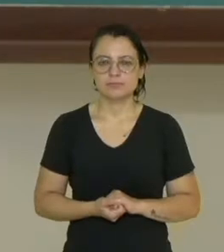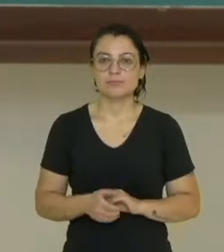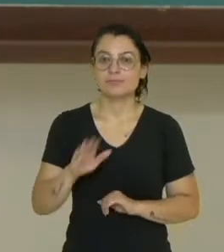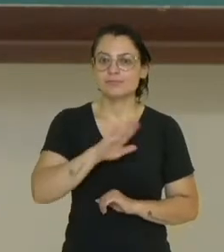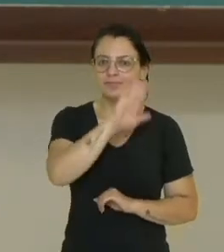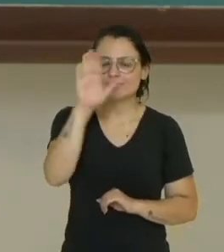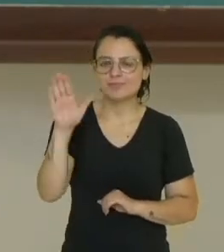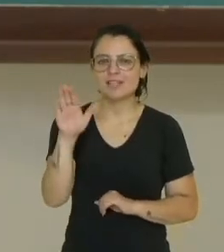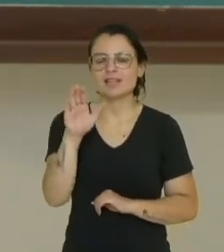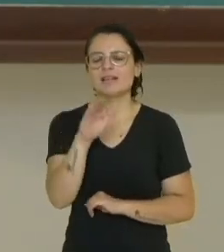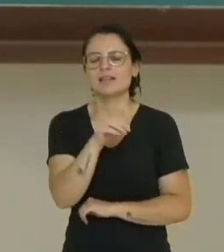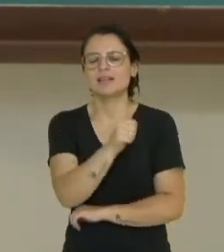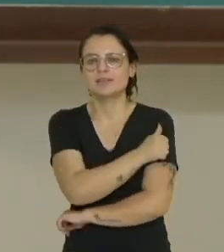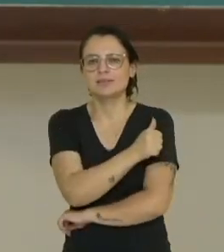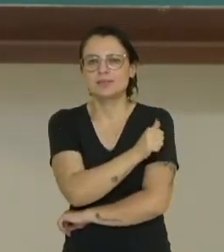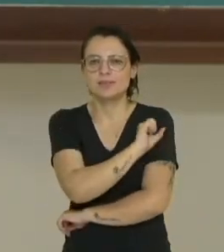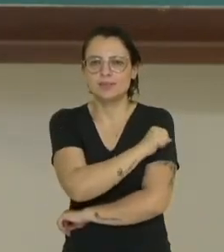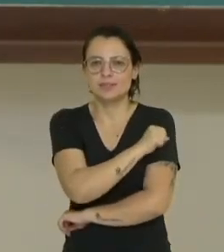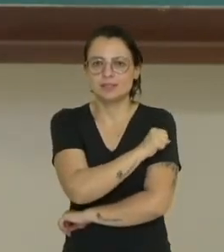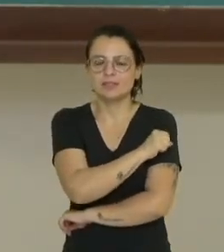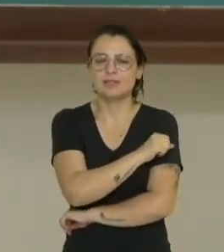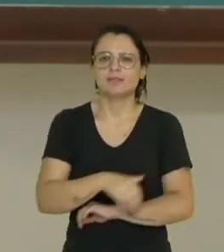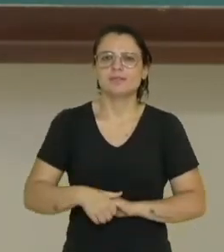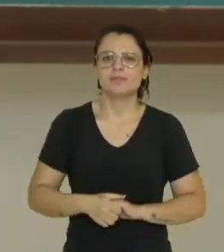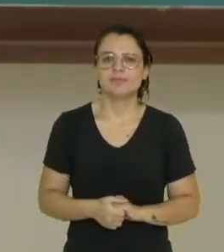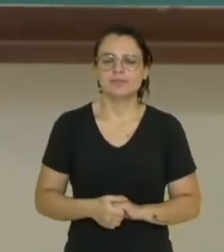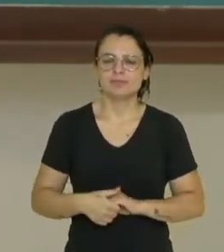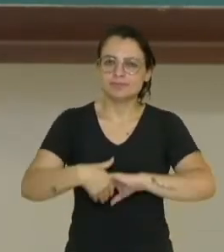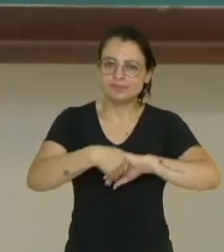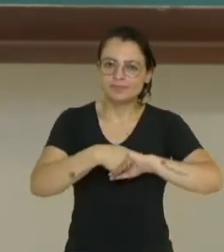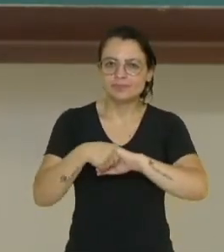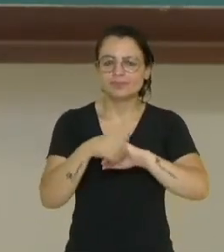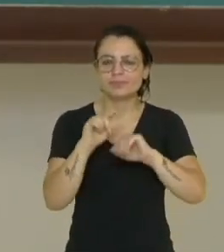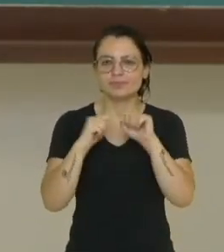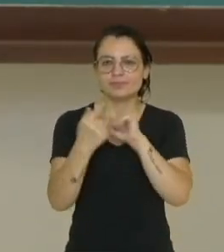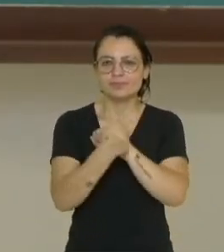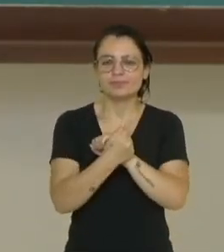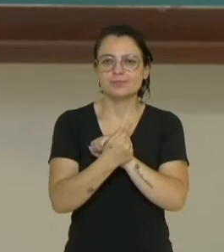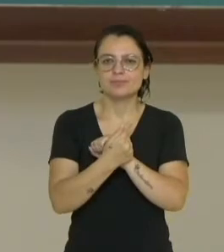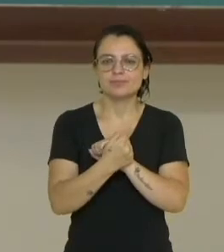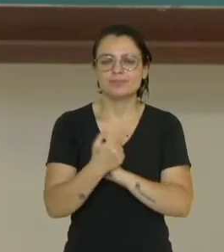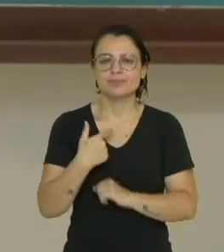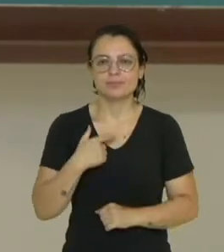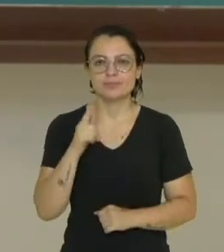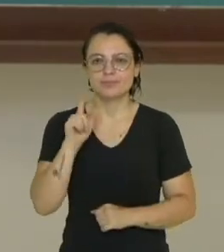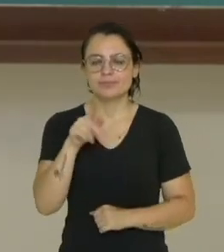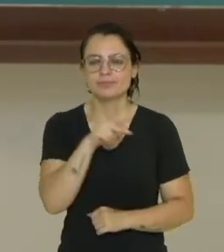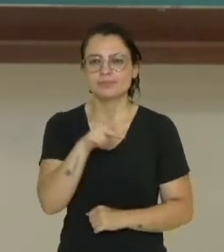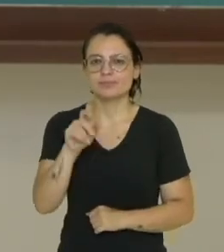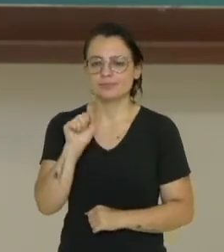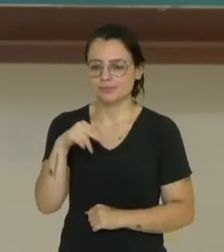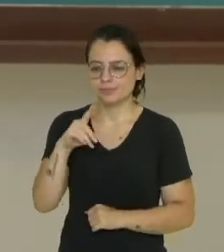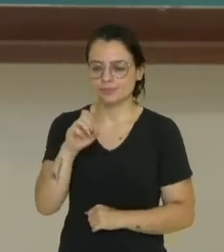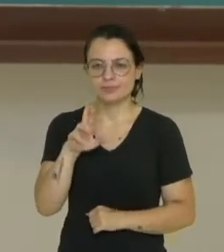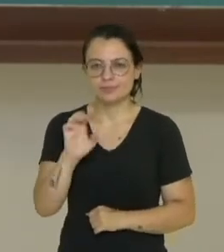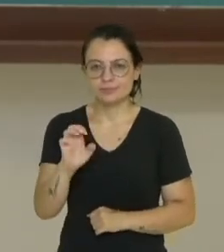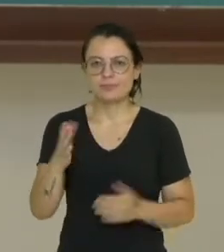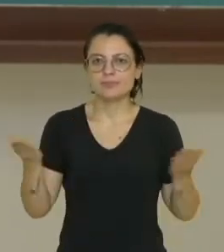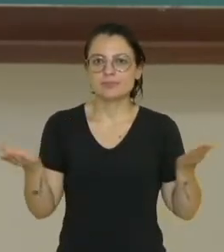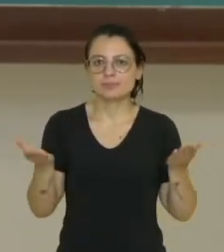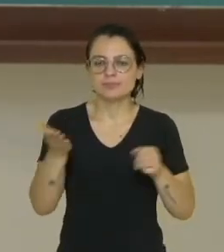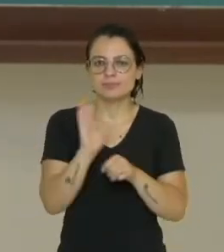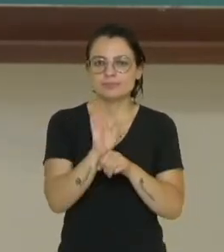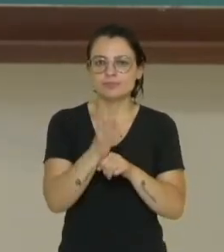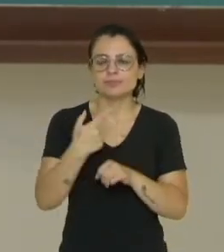Olá, estudantes do oitavo ano do ensino fundamental, saudações geográficas. Eu sou o professor André e nesse vídeo falaremos sobre